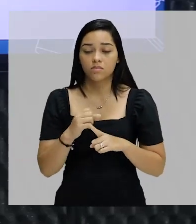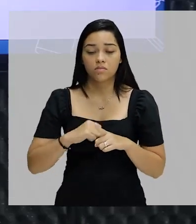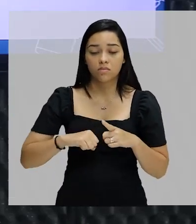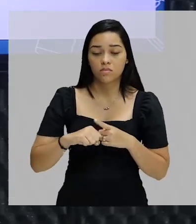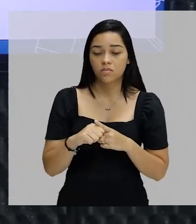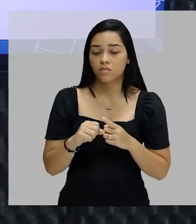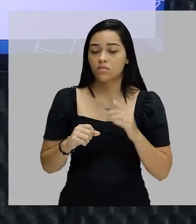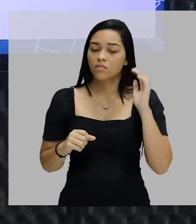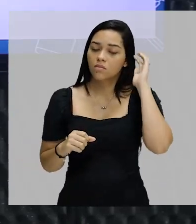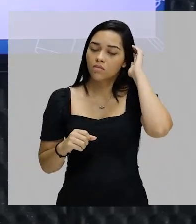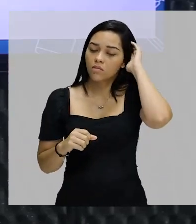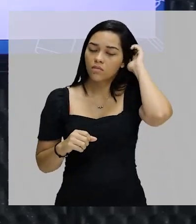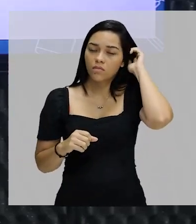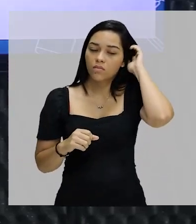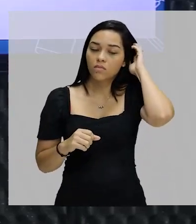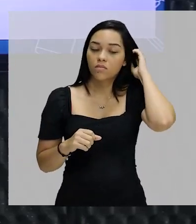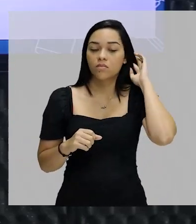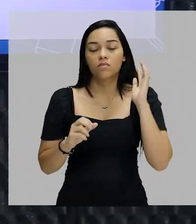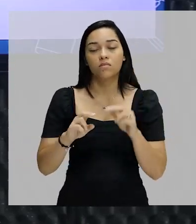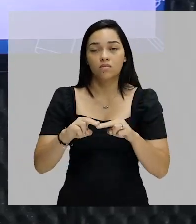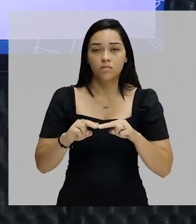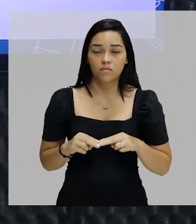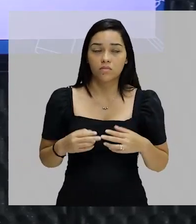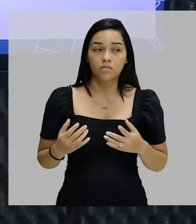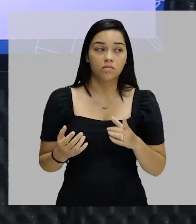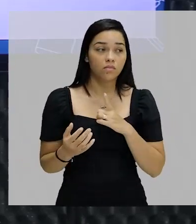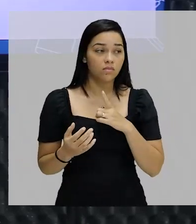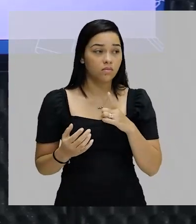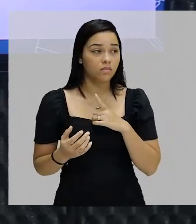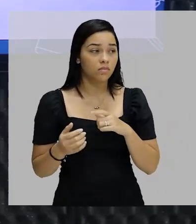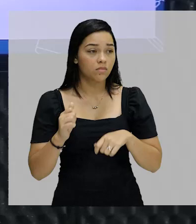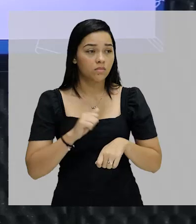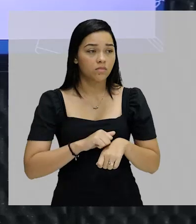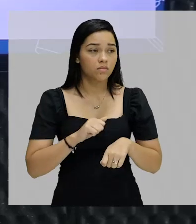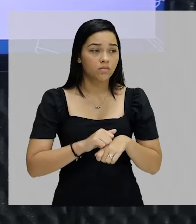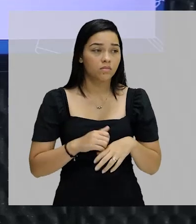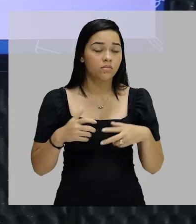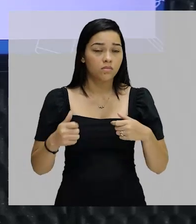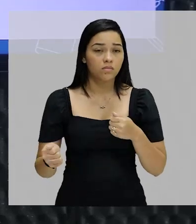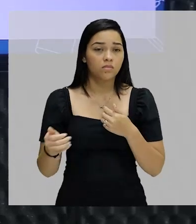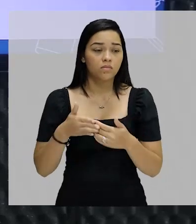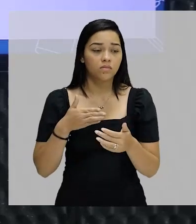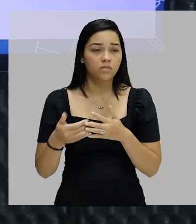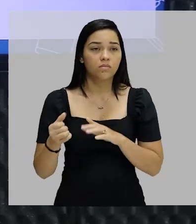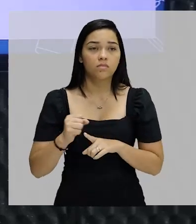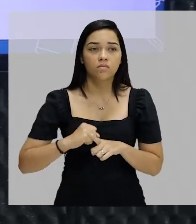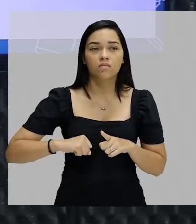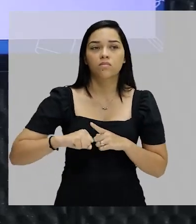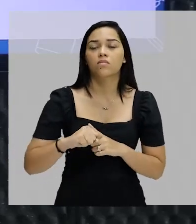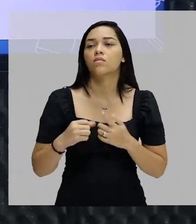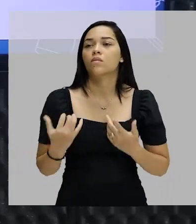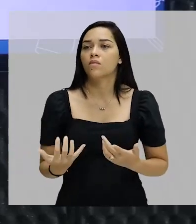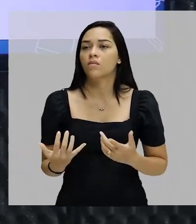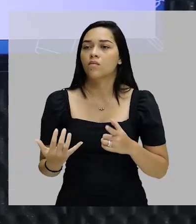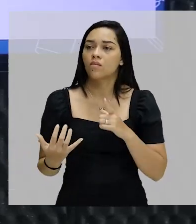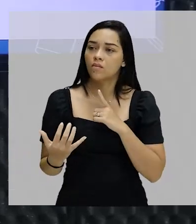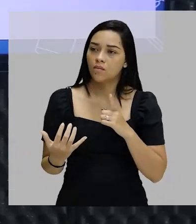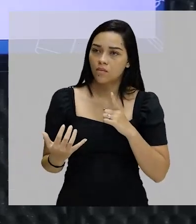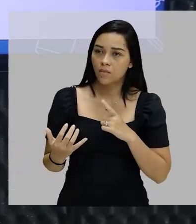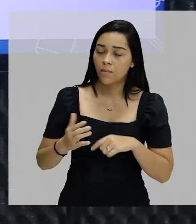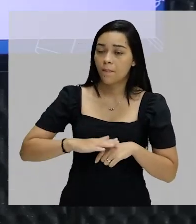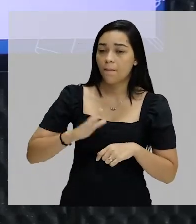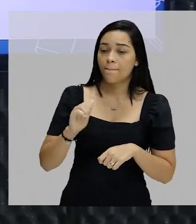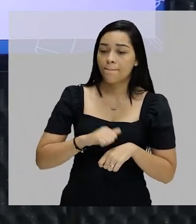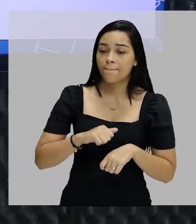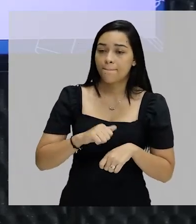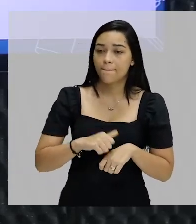diferentes. Por esta abordagem, haveria pobreza em toda e qualquer sociedade. E sociedades que fossem mais